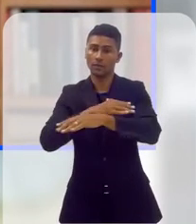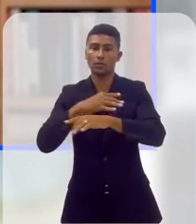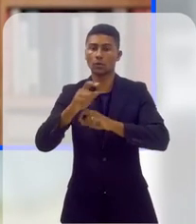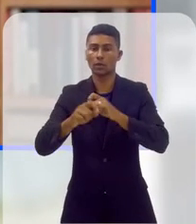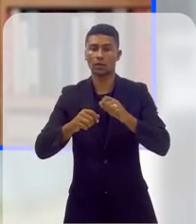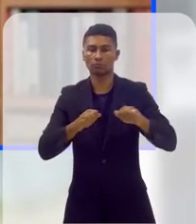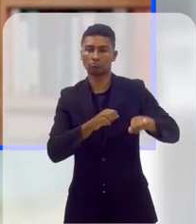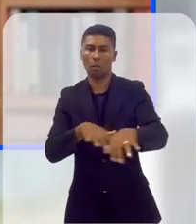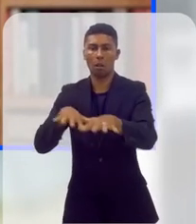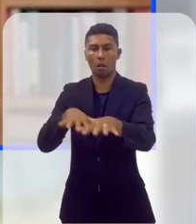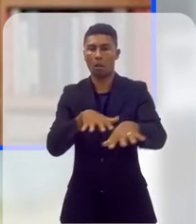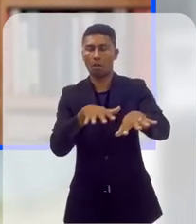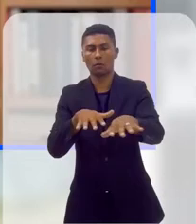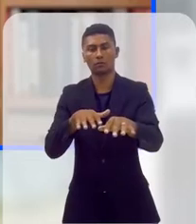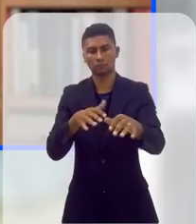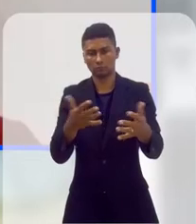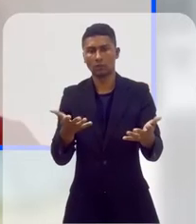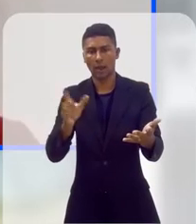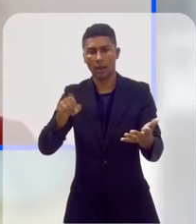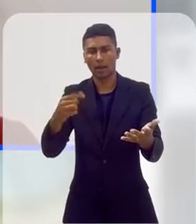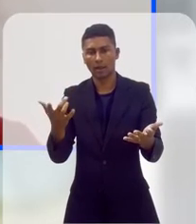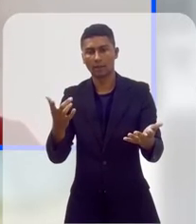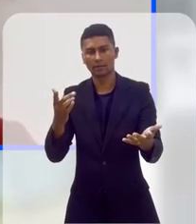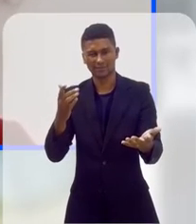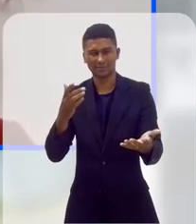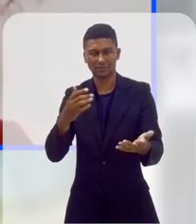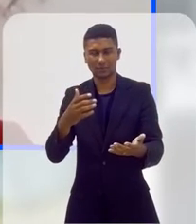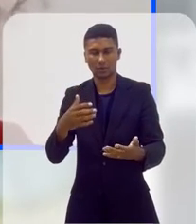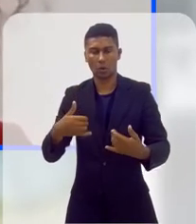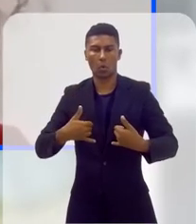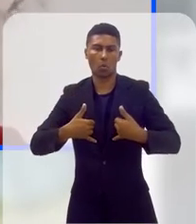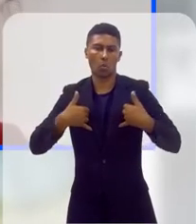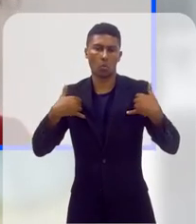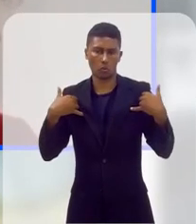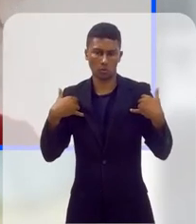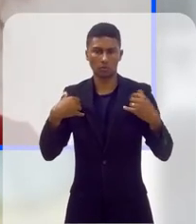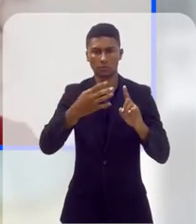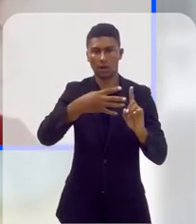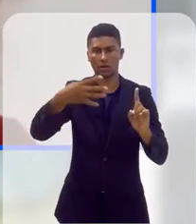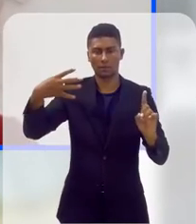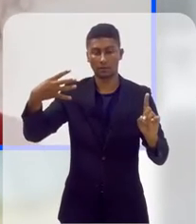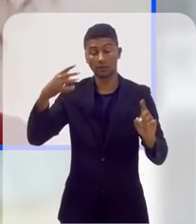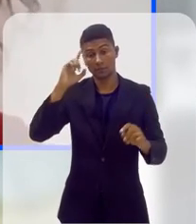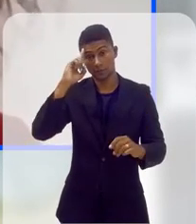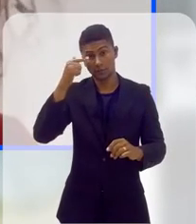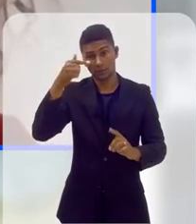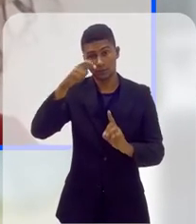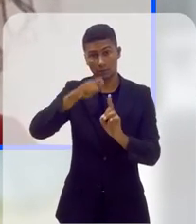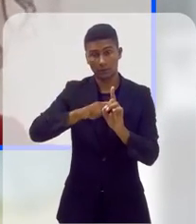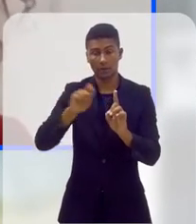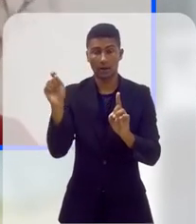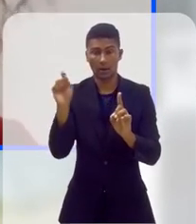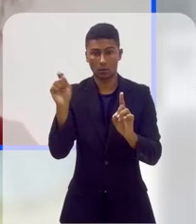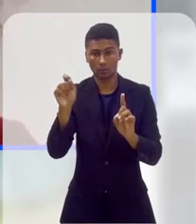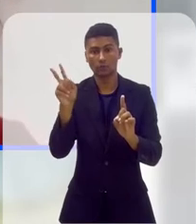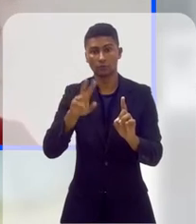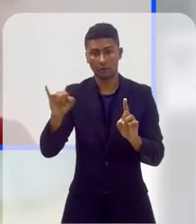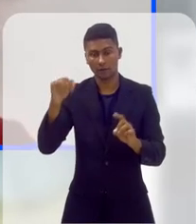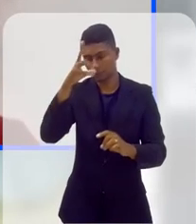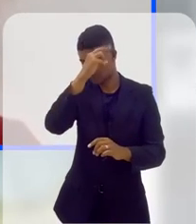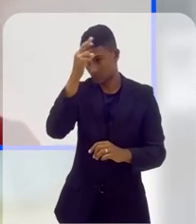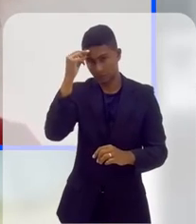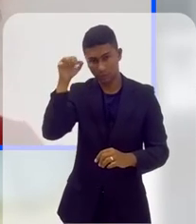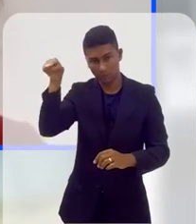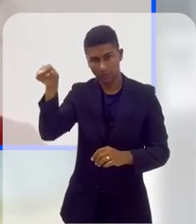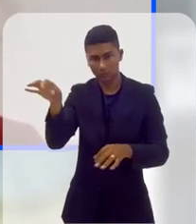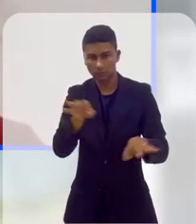Janeiro. É uma cidade que instrumentaliza a parada do orgulho LGBTQIA+. Esse grande movimento que acontece na cidade de Niterói, que inclusive